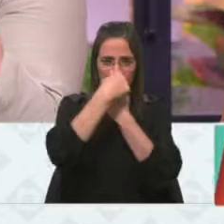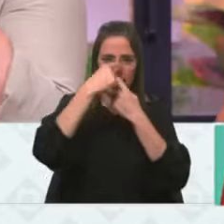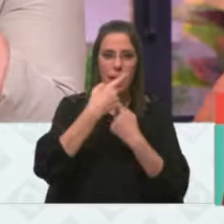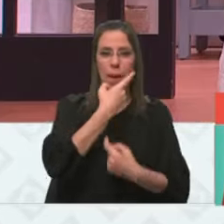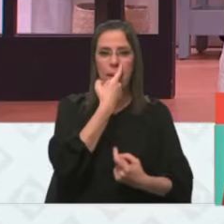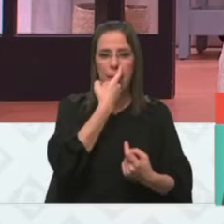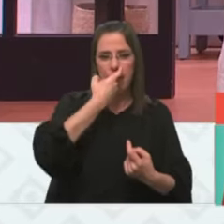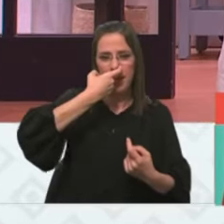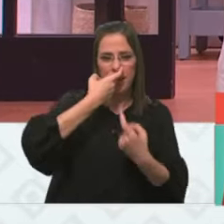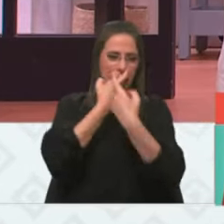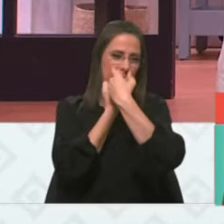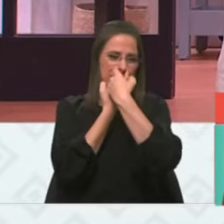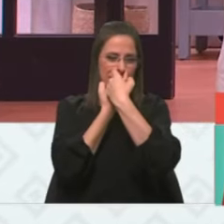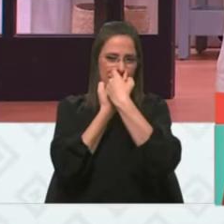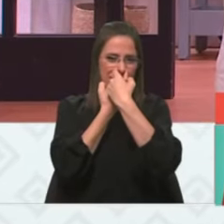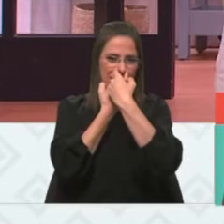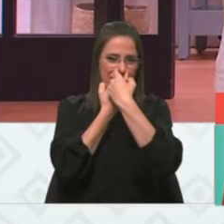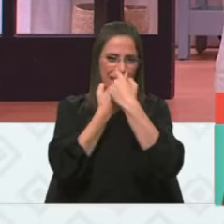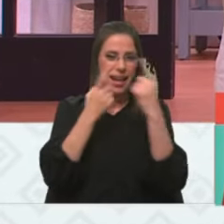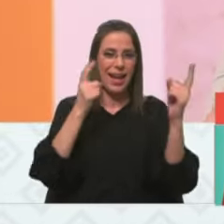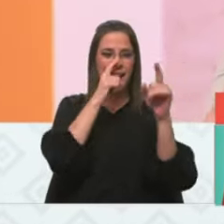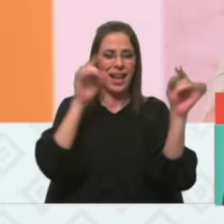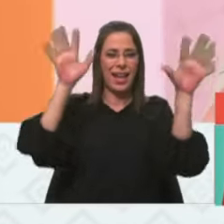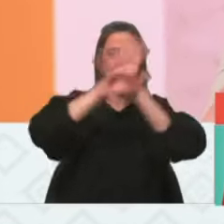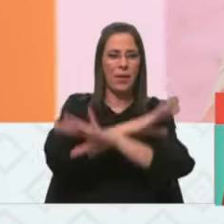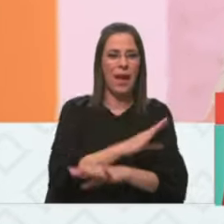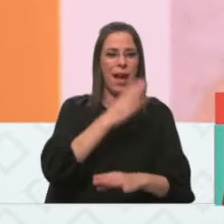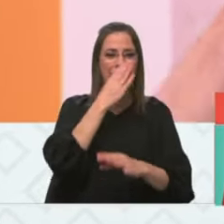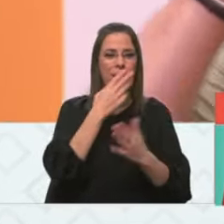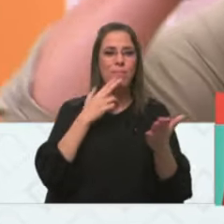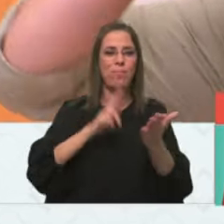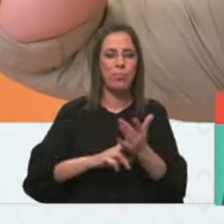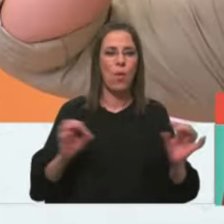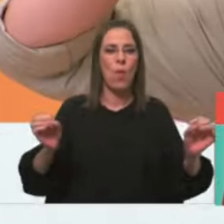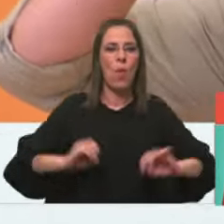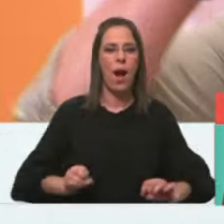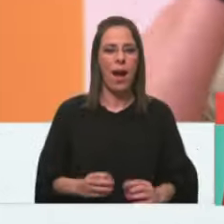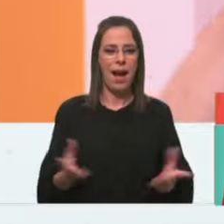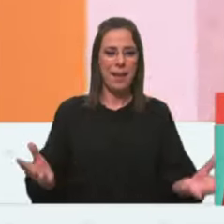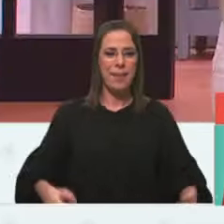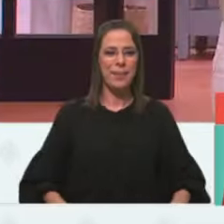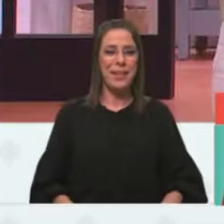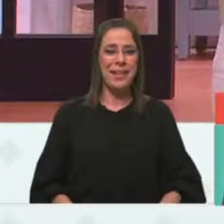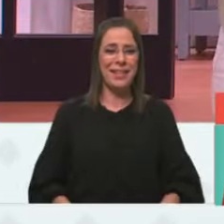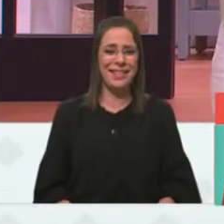um... E assim... É ilusão. Parece que tá cruzado, mas não pode. Faz assim.